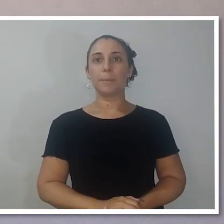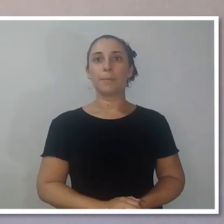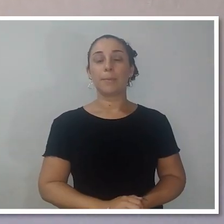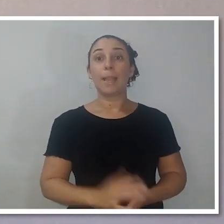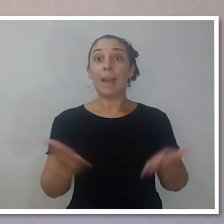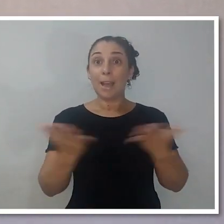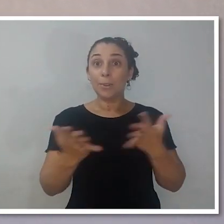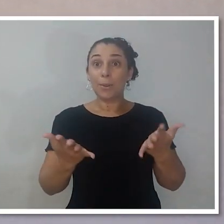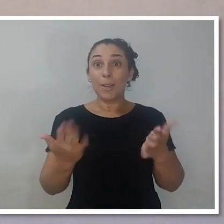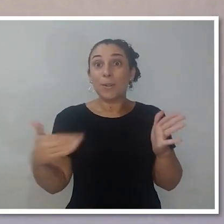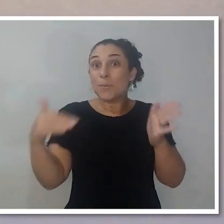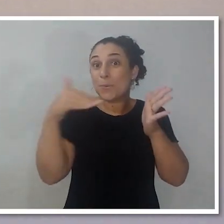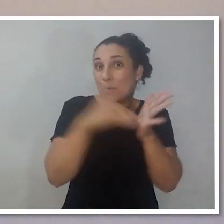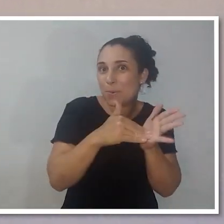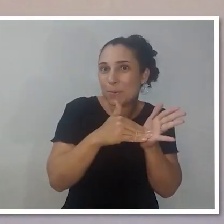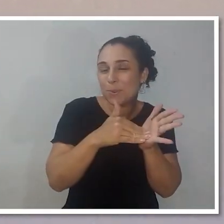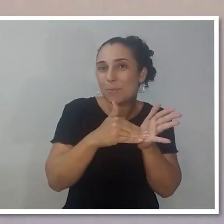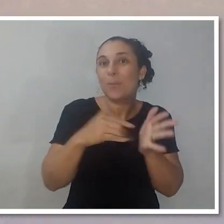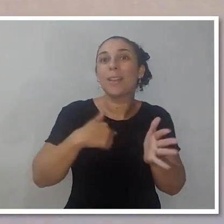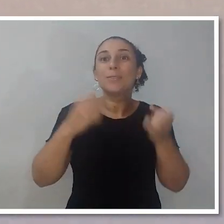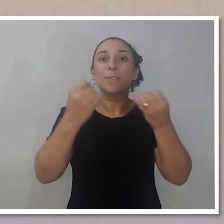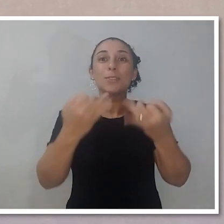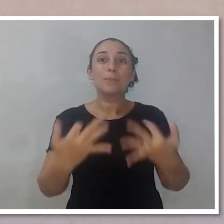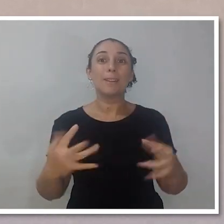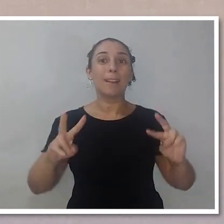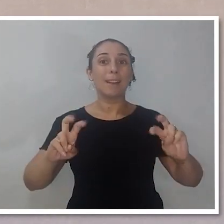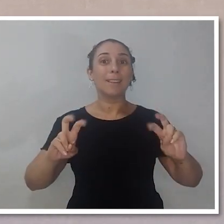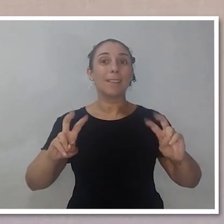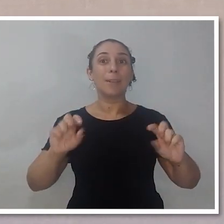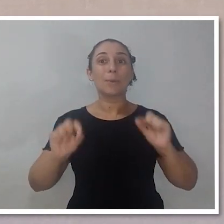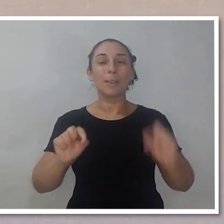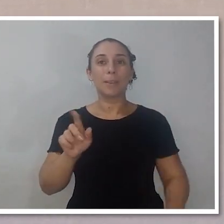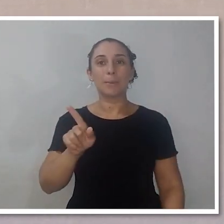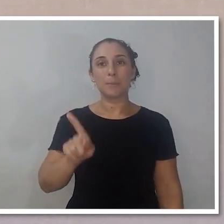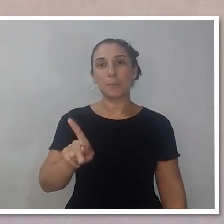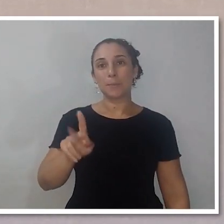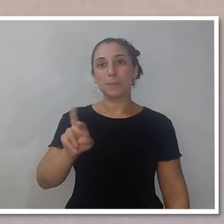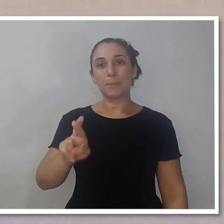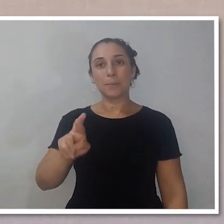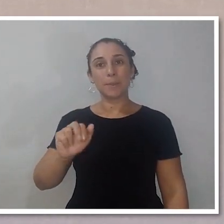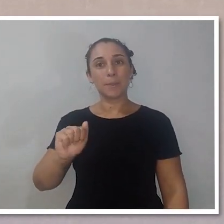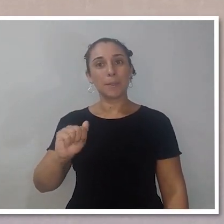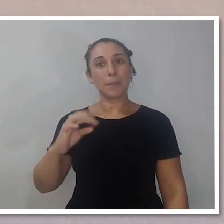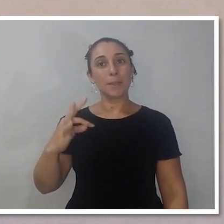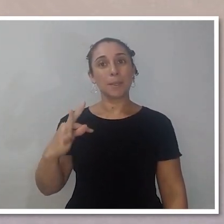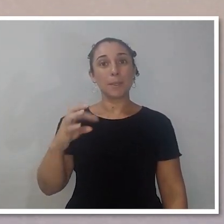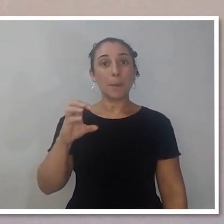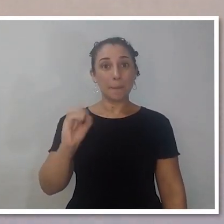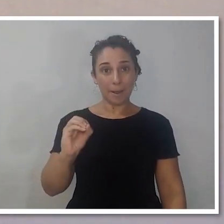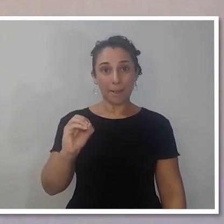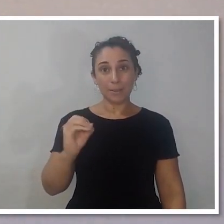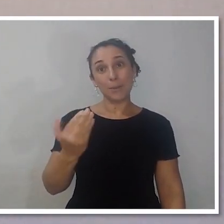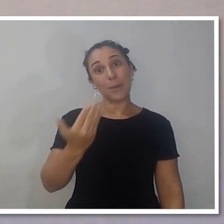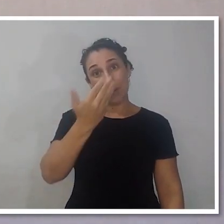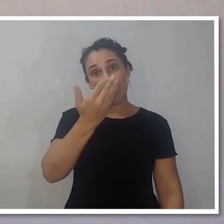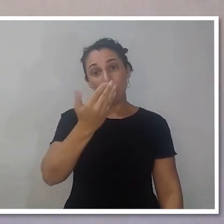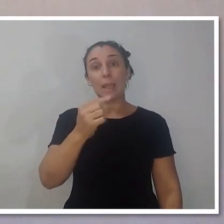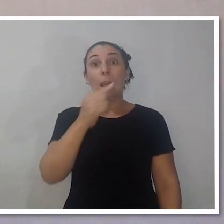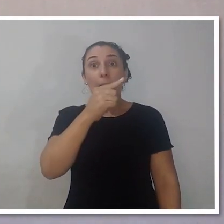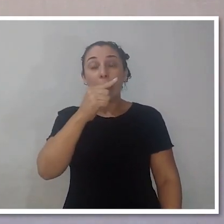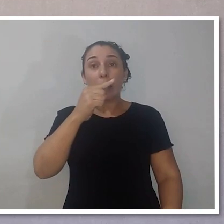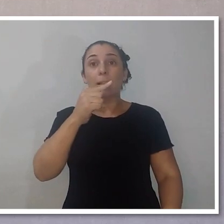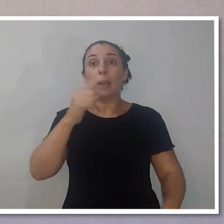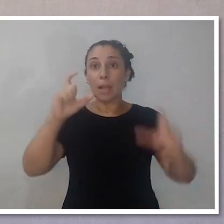E para finalizar, deixa eu falar dessa pecinha aqui, o prato. O prato é a peça que vai ser conectada